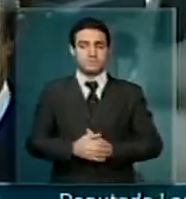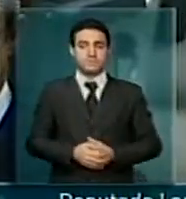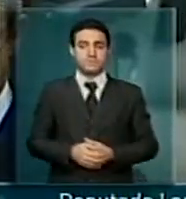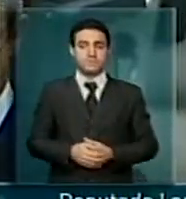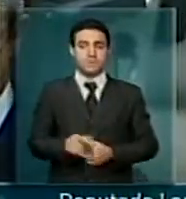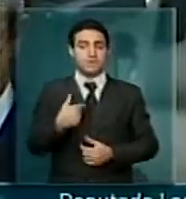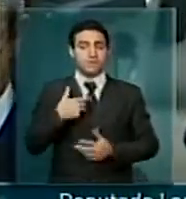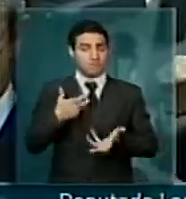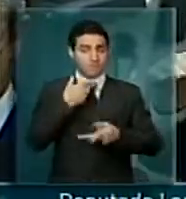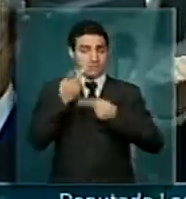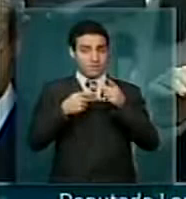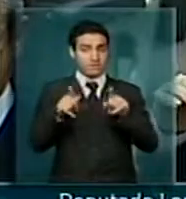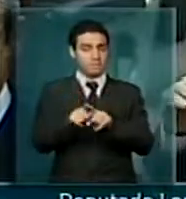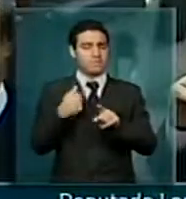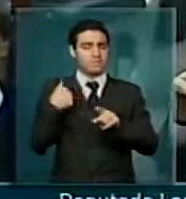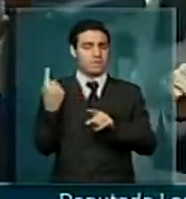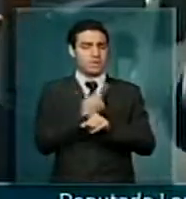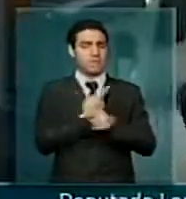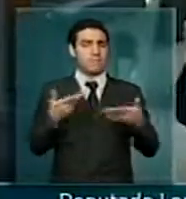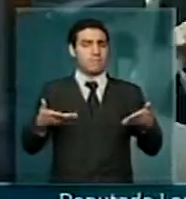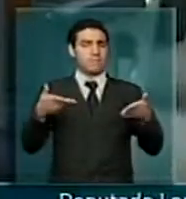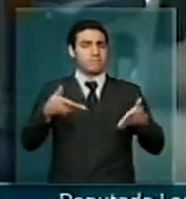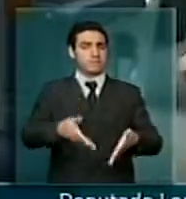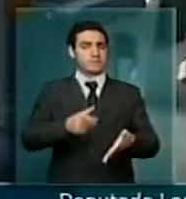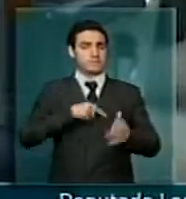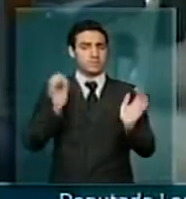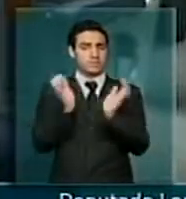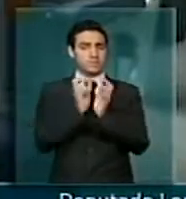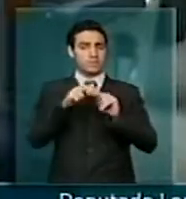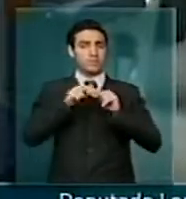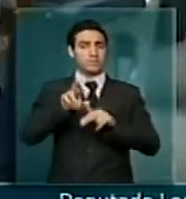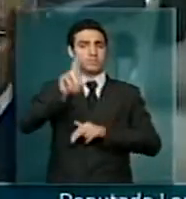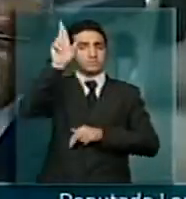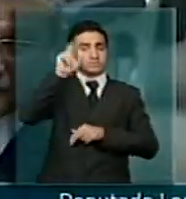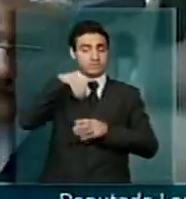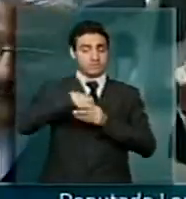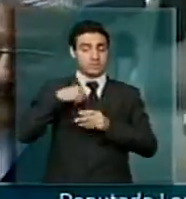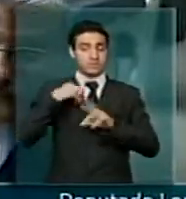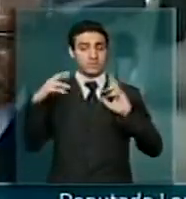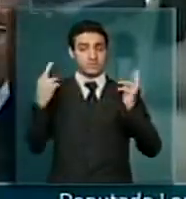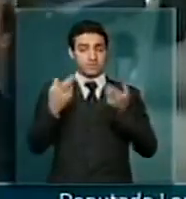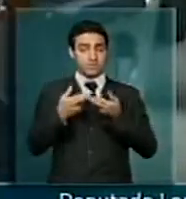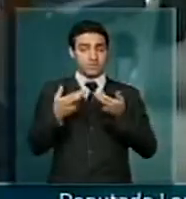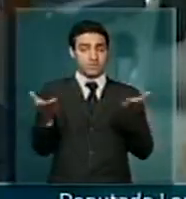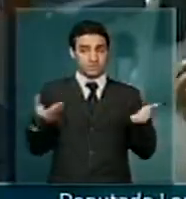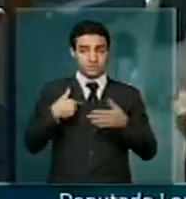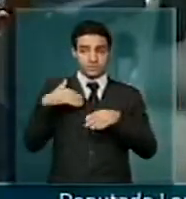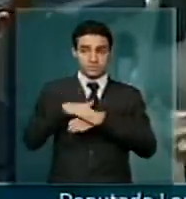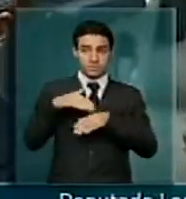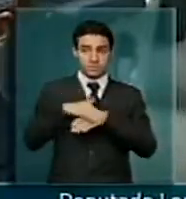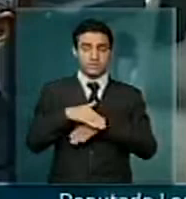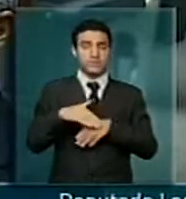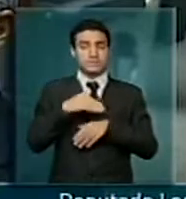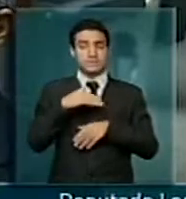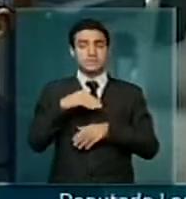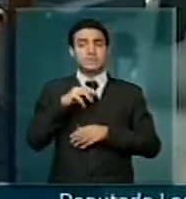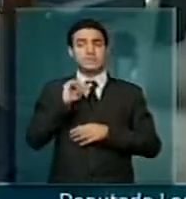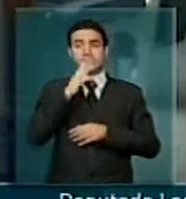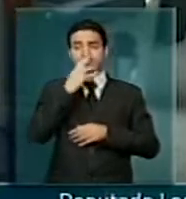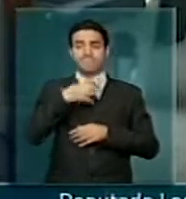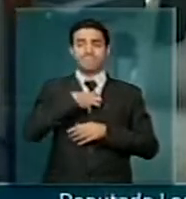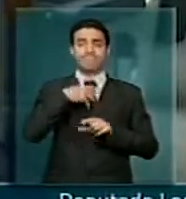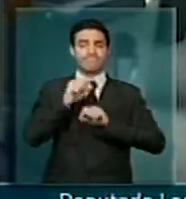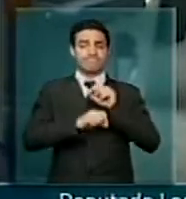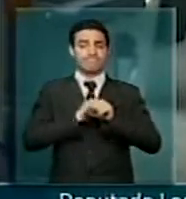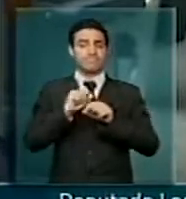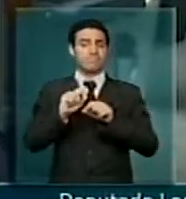Quero dizer que participamos do Colégio de Líderes na reunião desta noite e se sentiu o